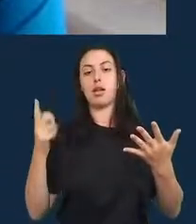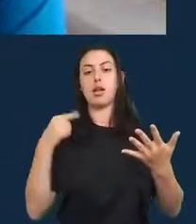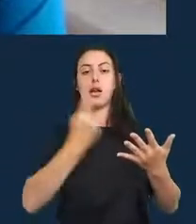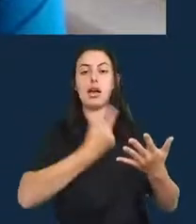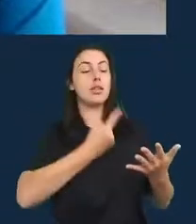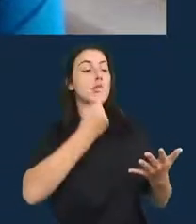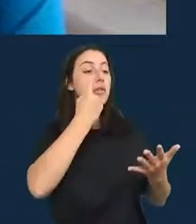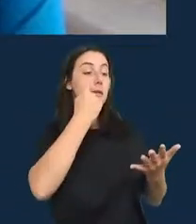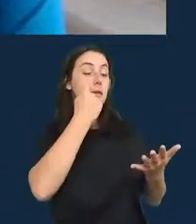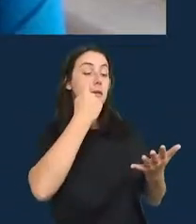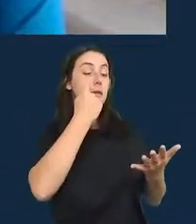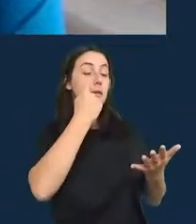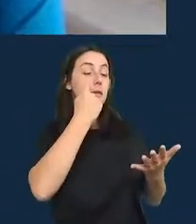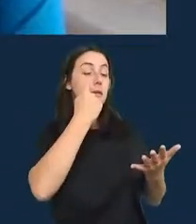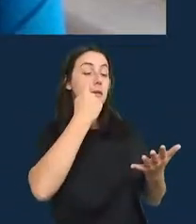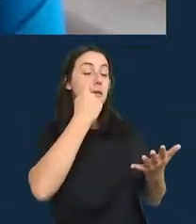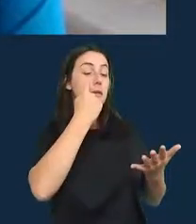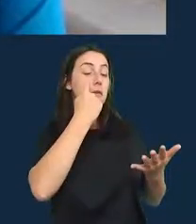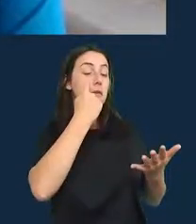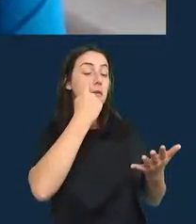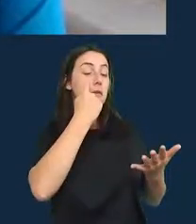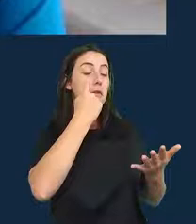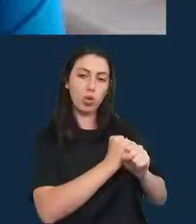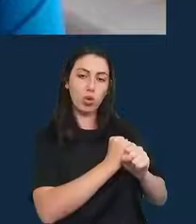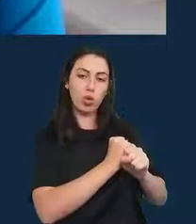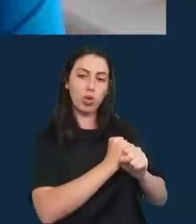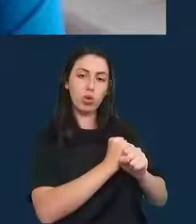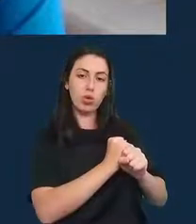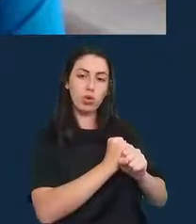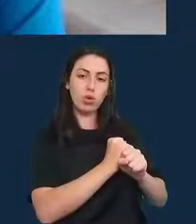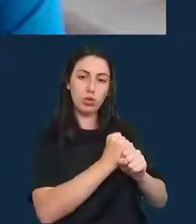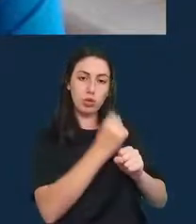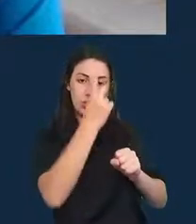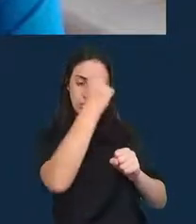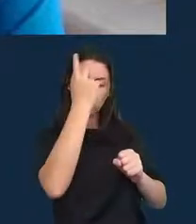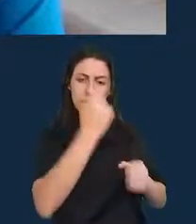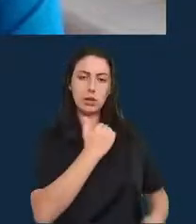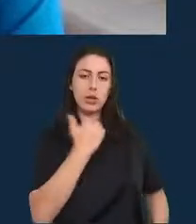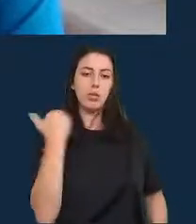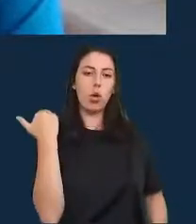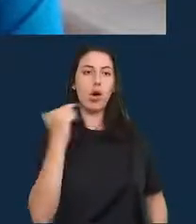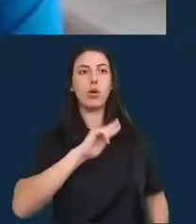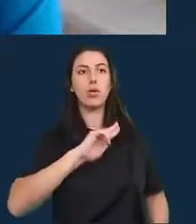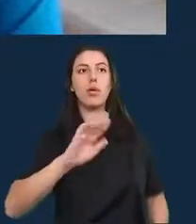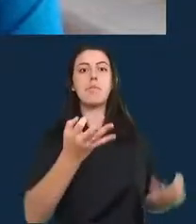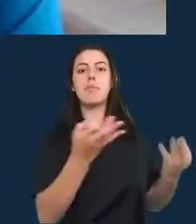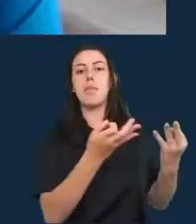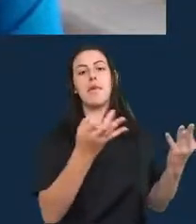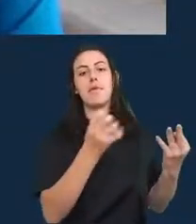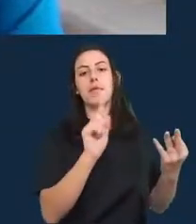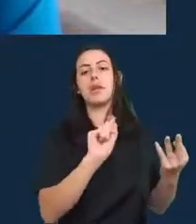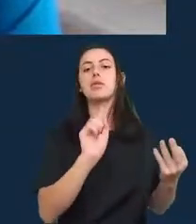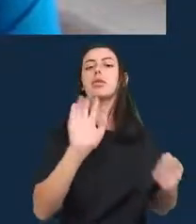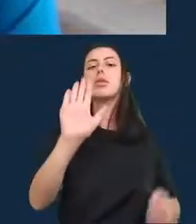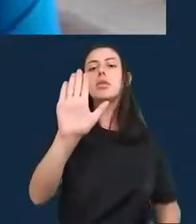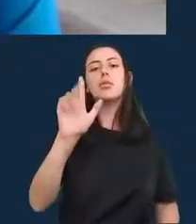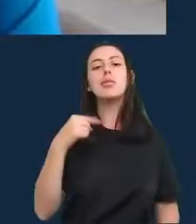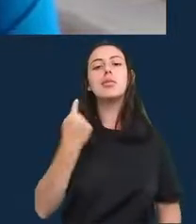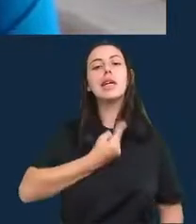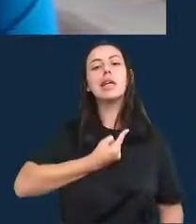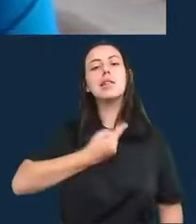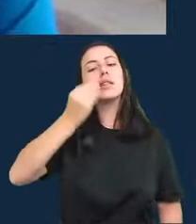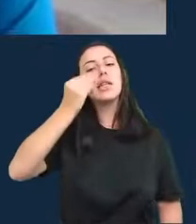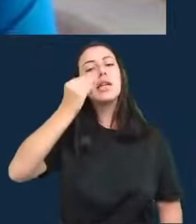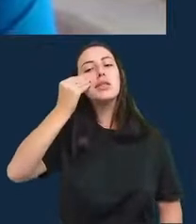como certos, mas claro que há a probabilidade de que os dados de mortalidade total do Brasil sejam